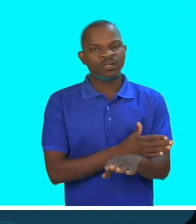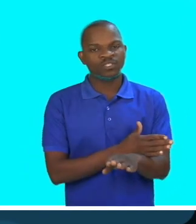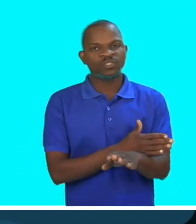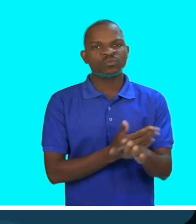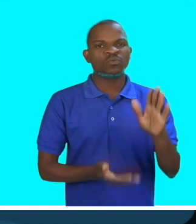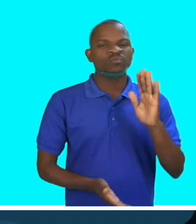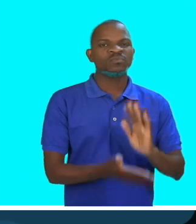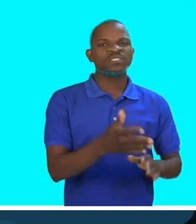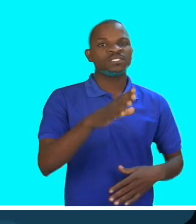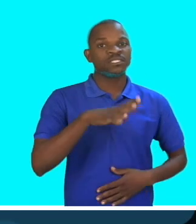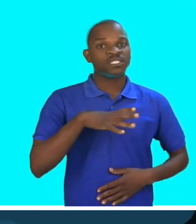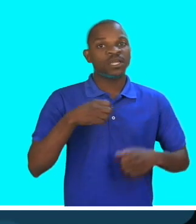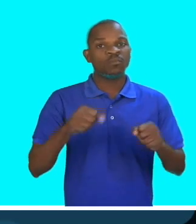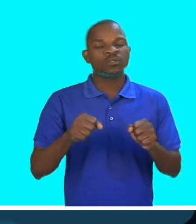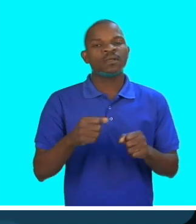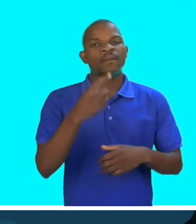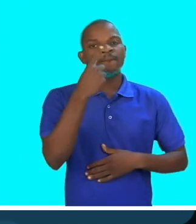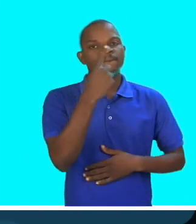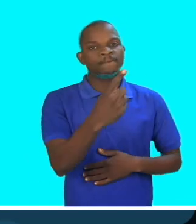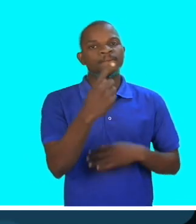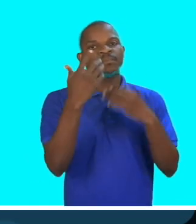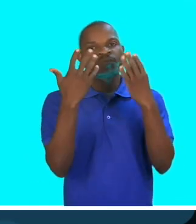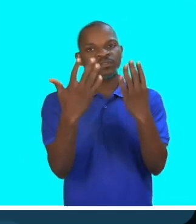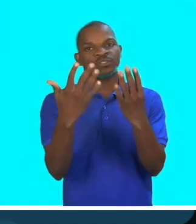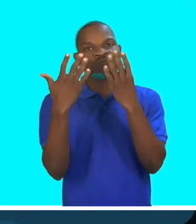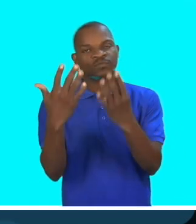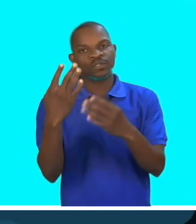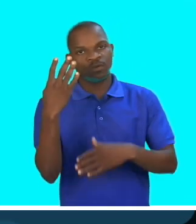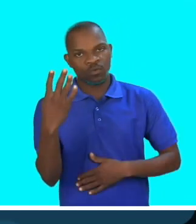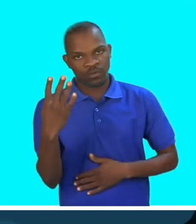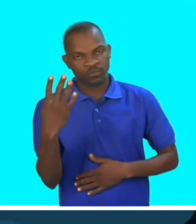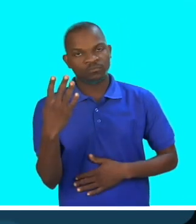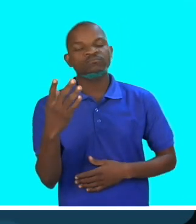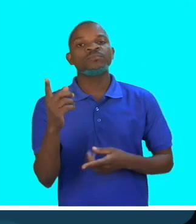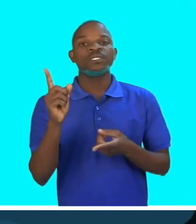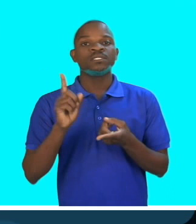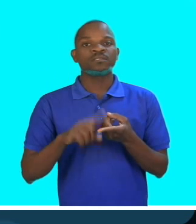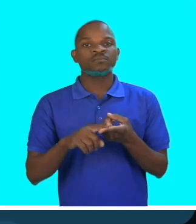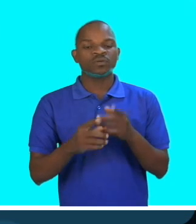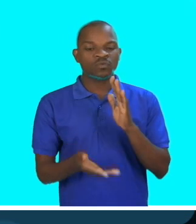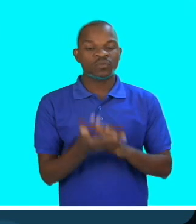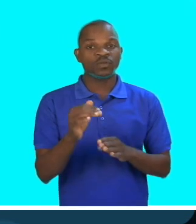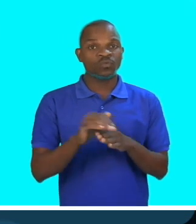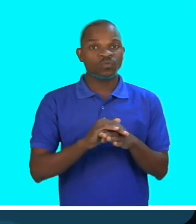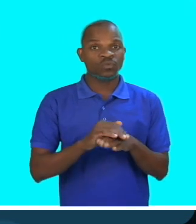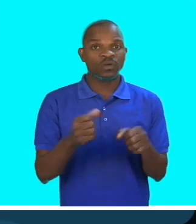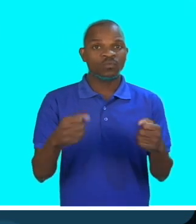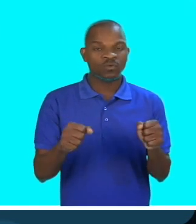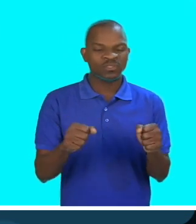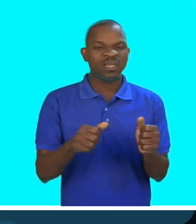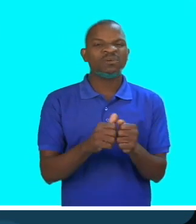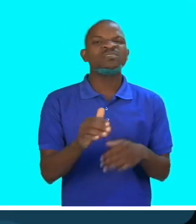eu tenho, tinha a moto, eu tenho a moto desde 1994. Comprei a moto em 1994